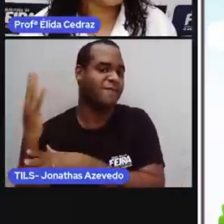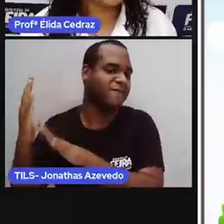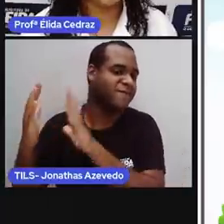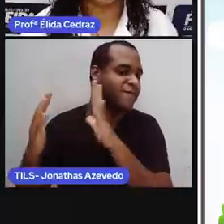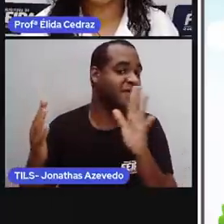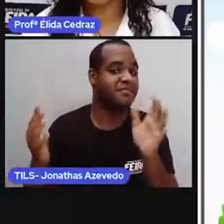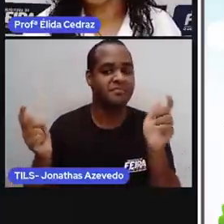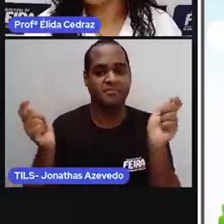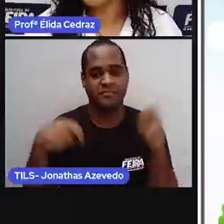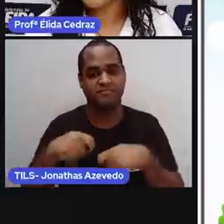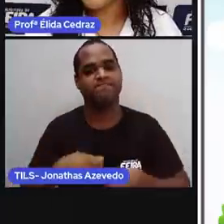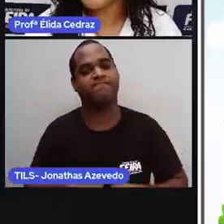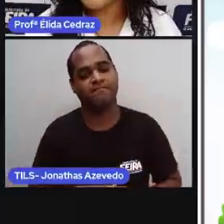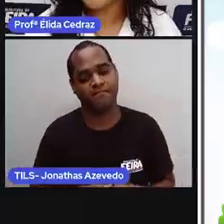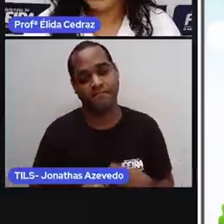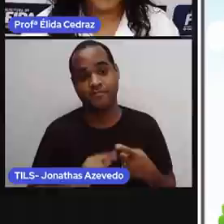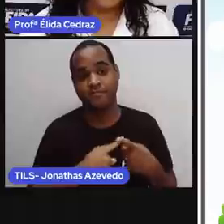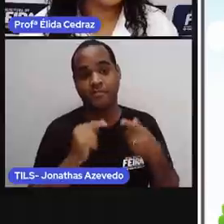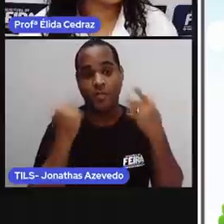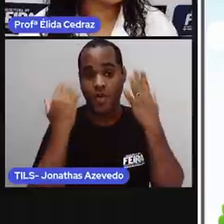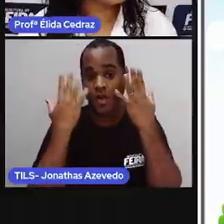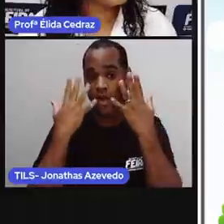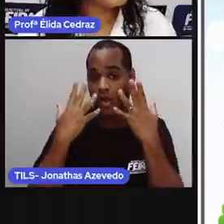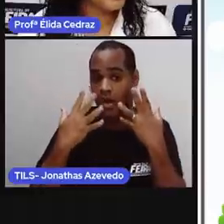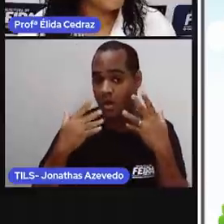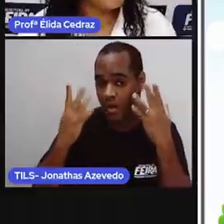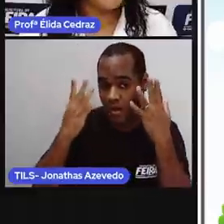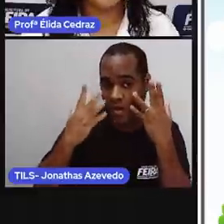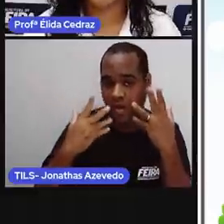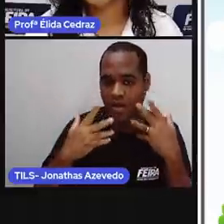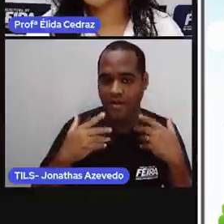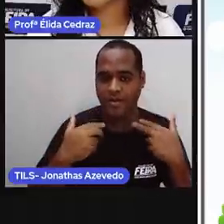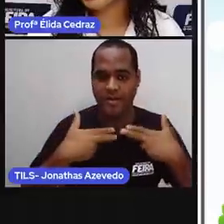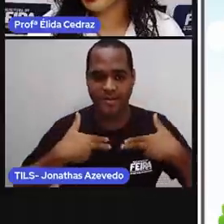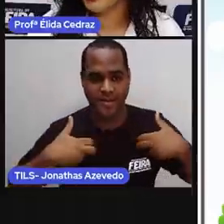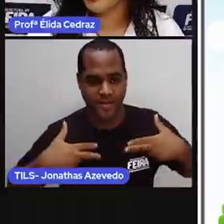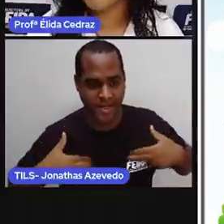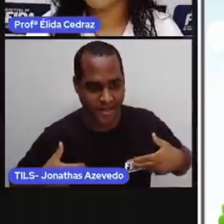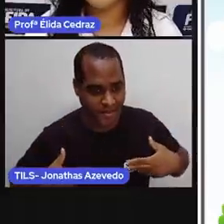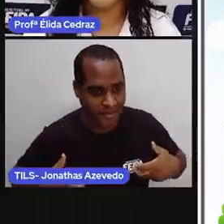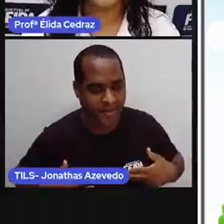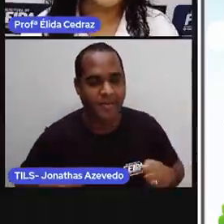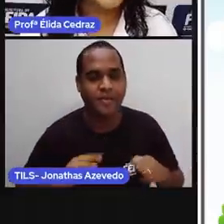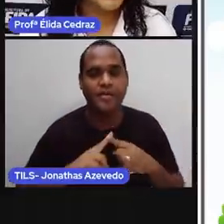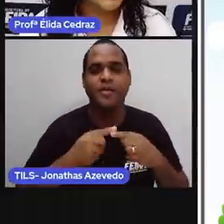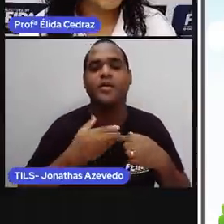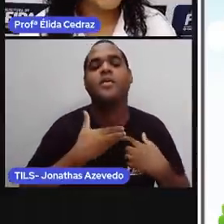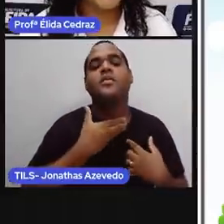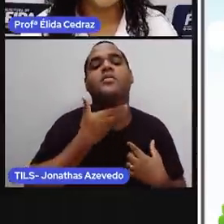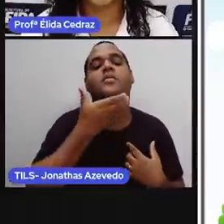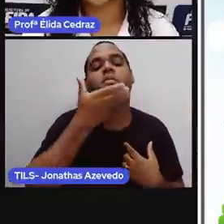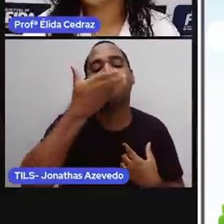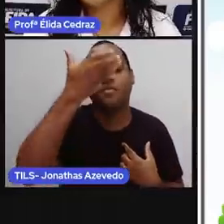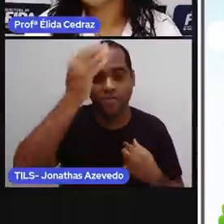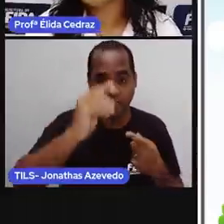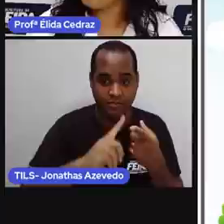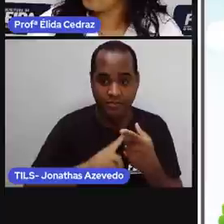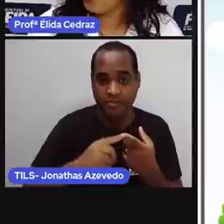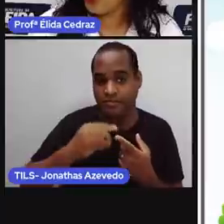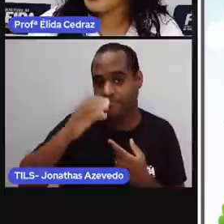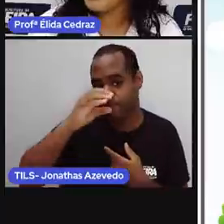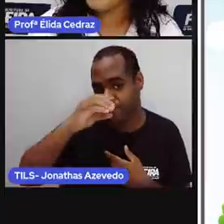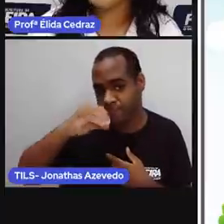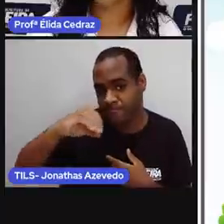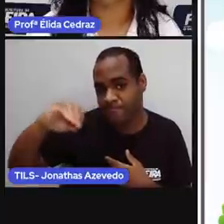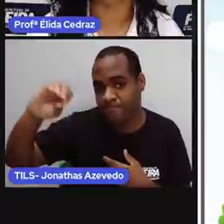vocês verem. Leão, zebra, girafa, elefante, o